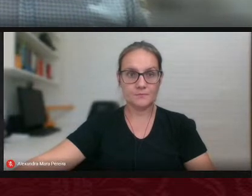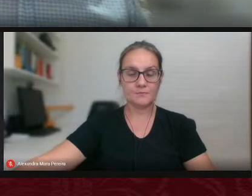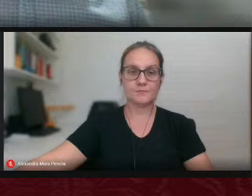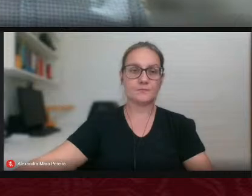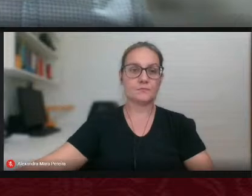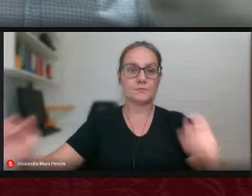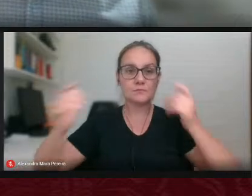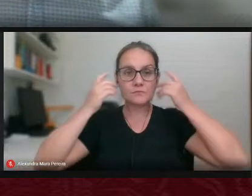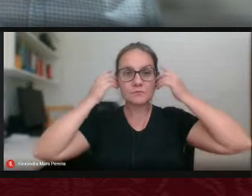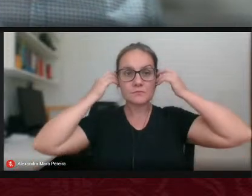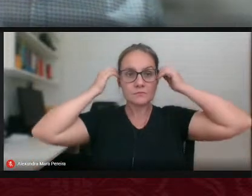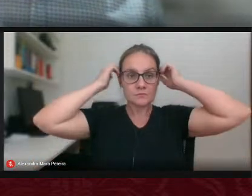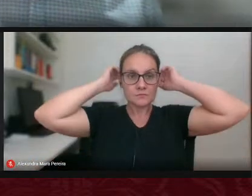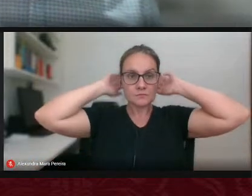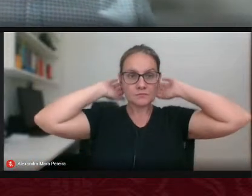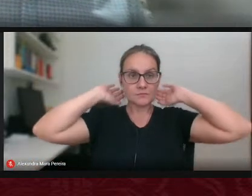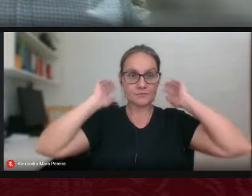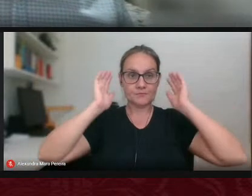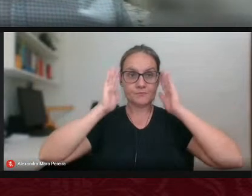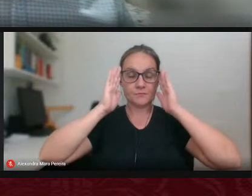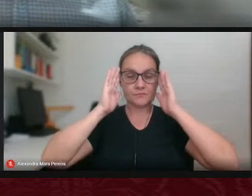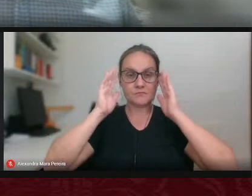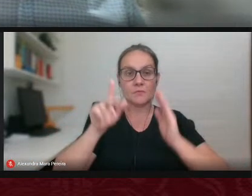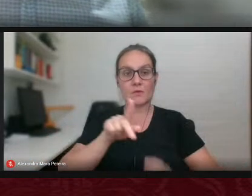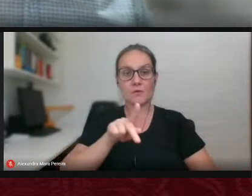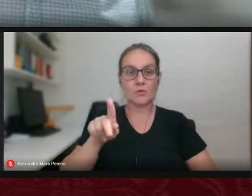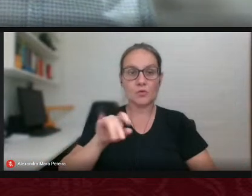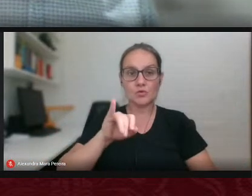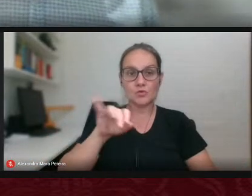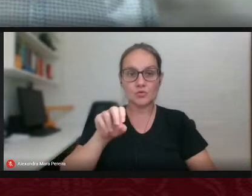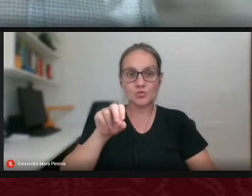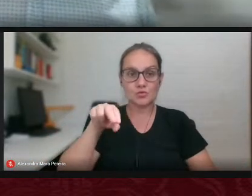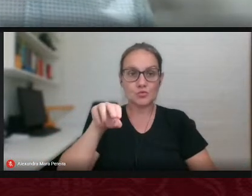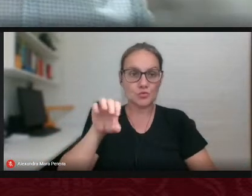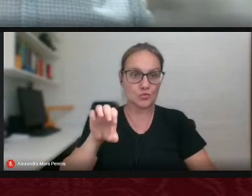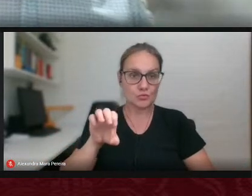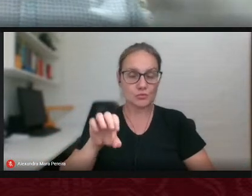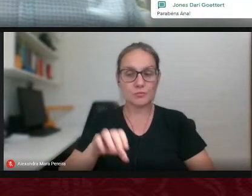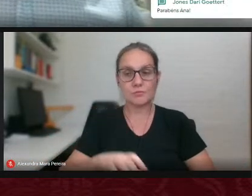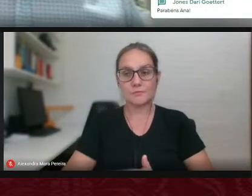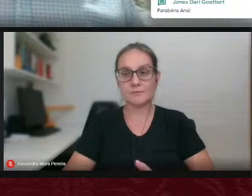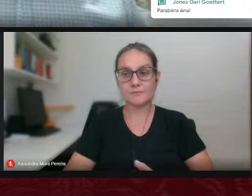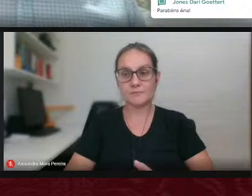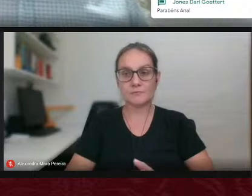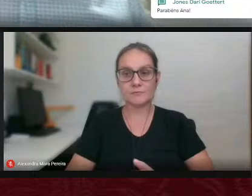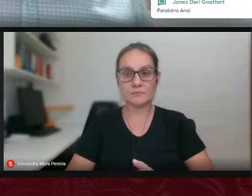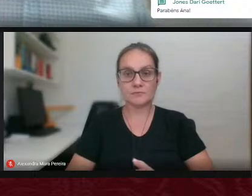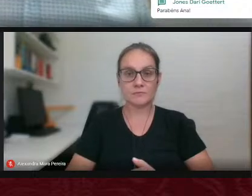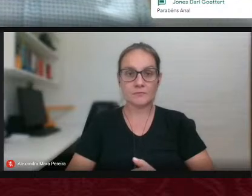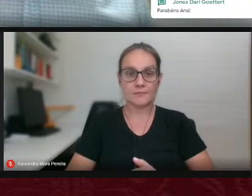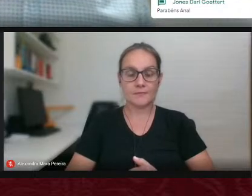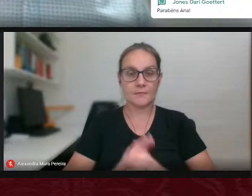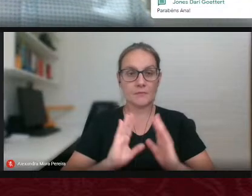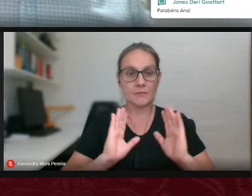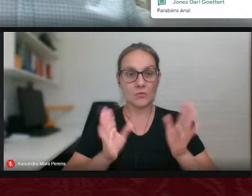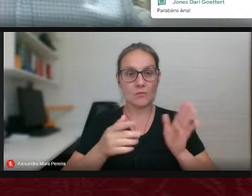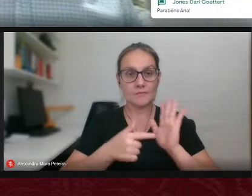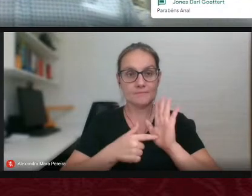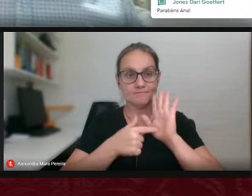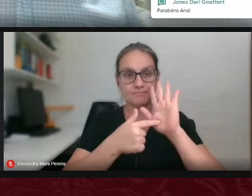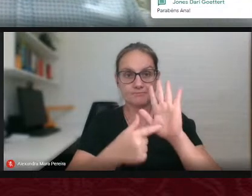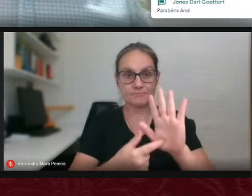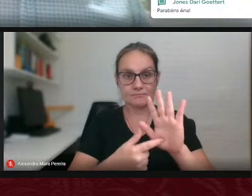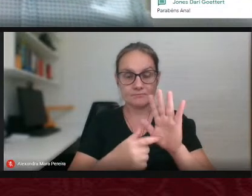para a apresentação